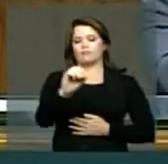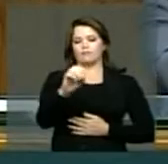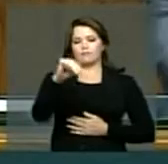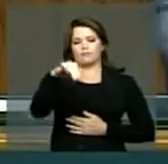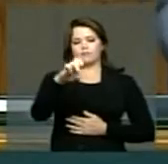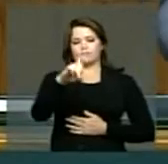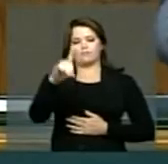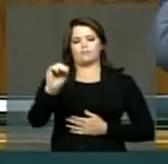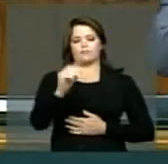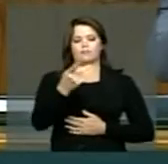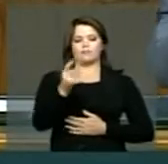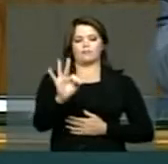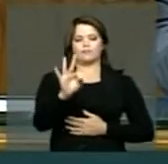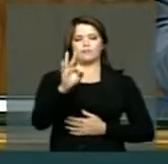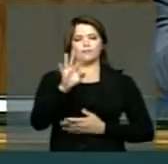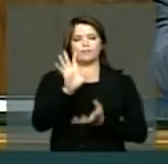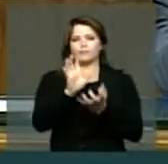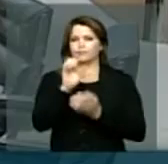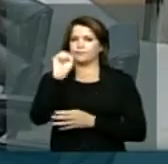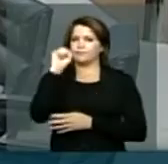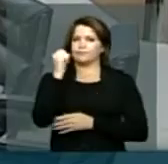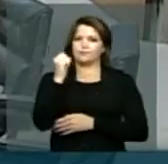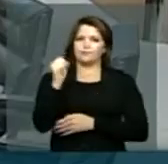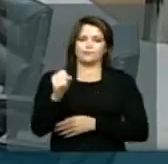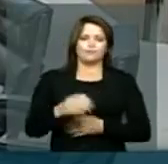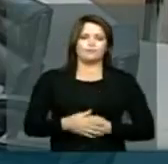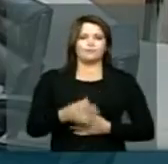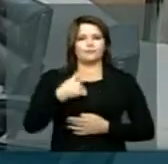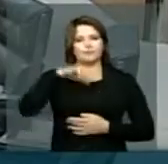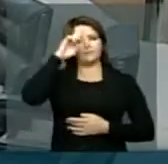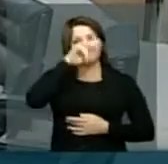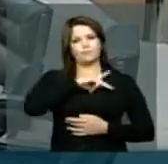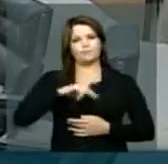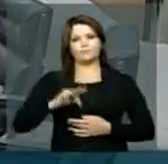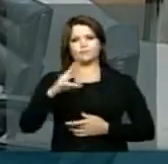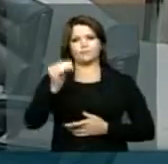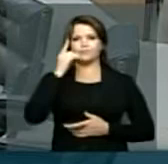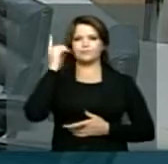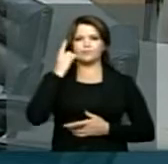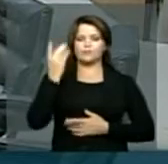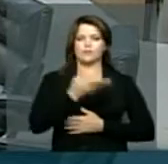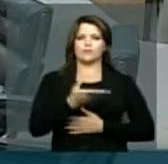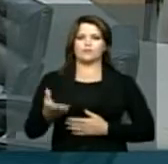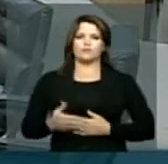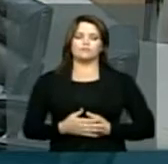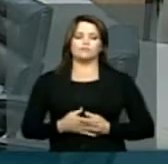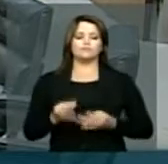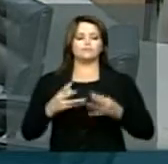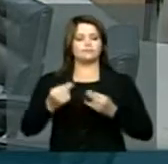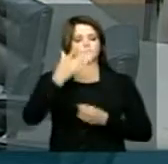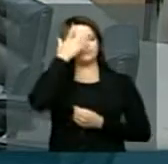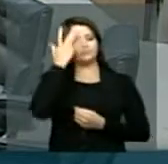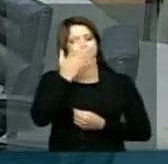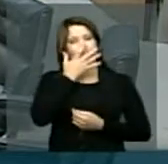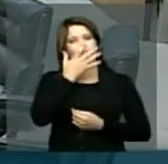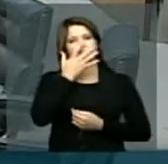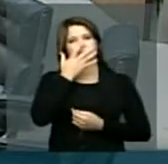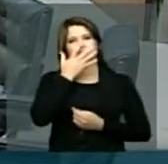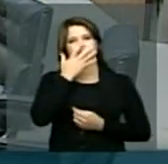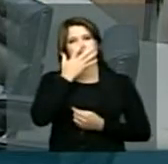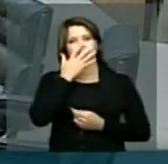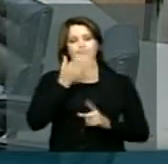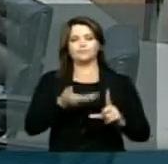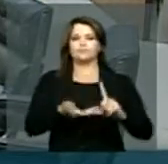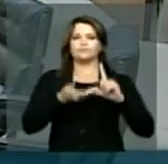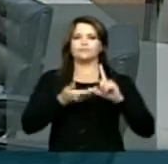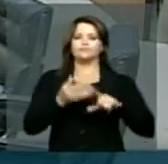PT Sergipe Senhor Presidente, senhoras, senhores deputados, todos que nos assistem pela TV